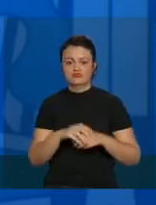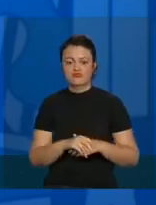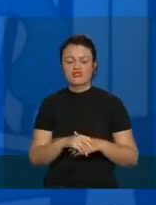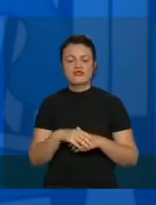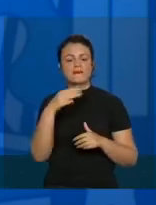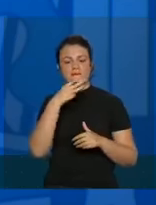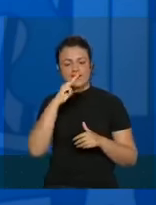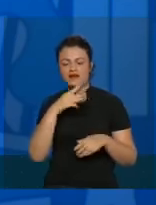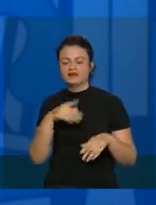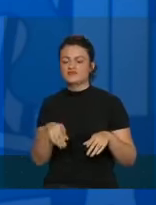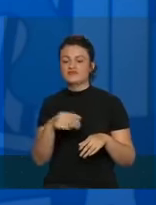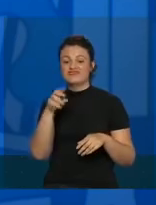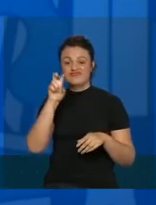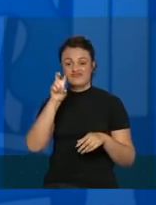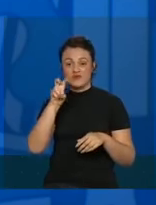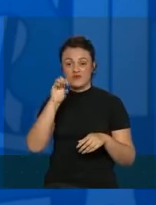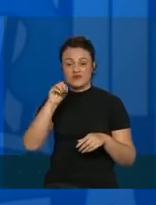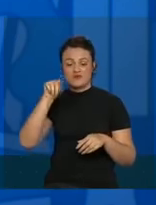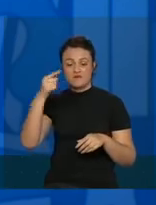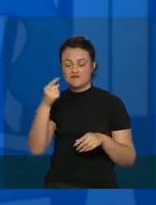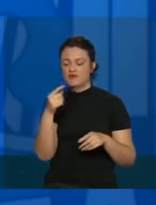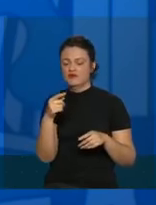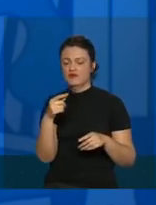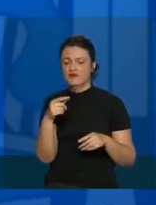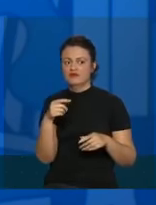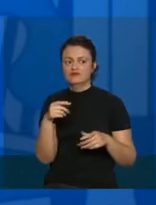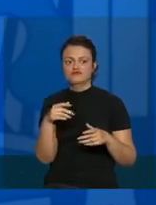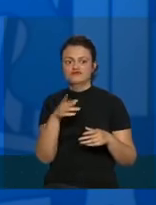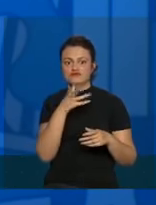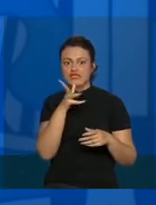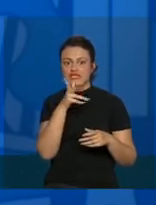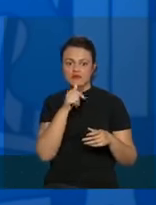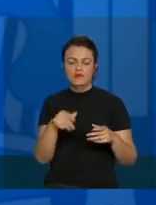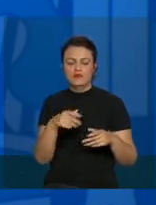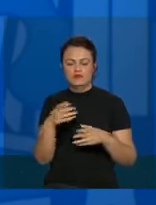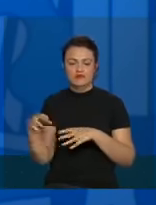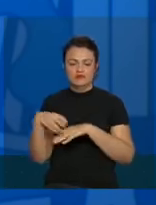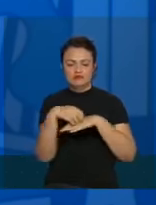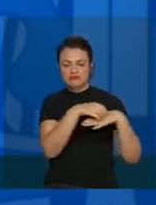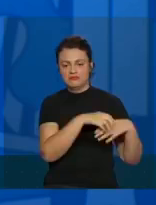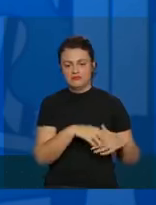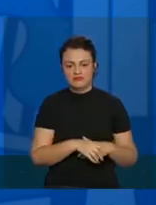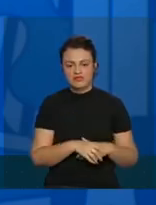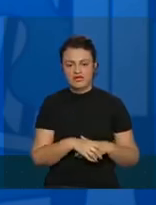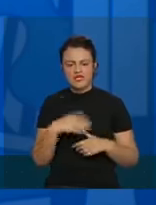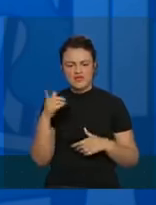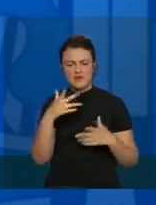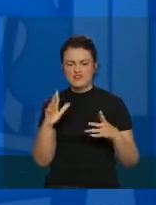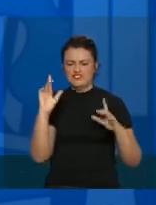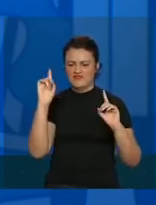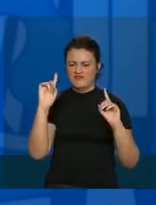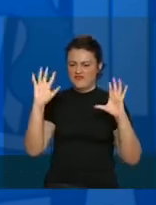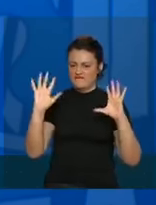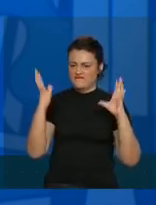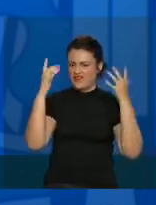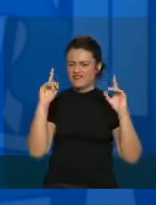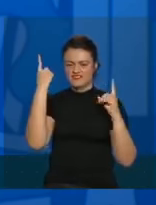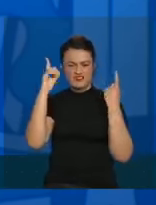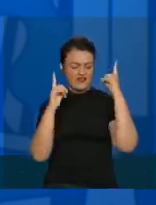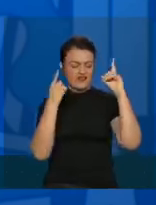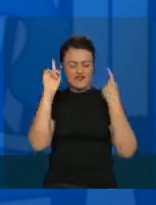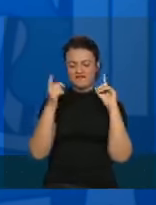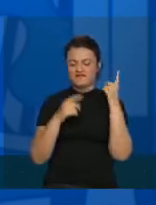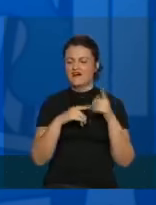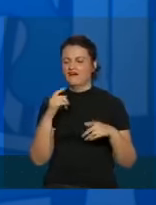março, mais de 50% do mês de março. Enquanto nós estávamos aqui nos bailes de carnaval, nas ruas de